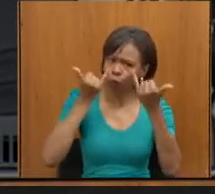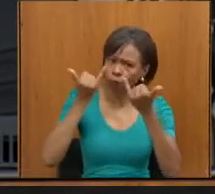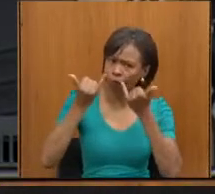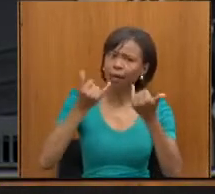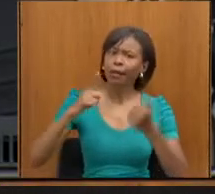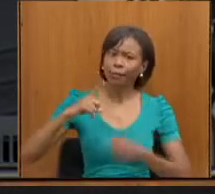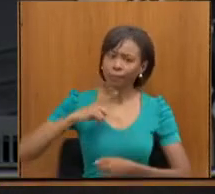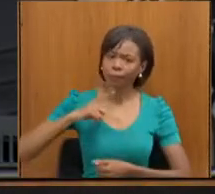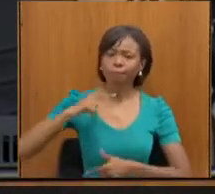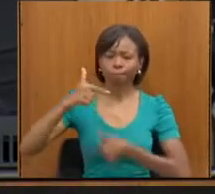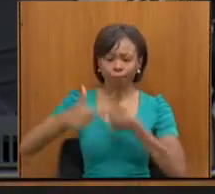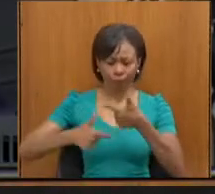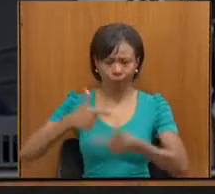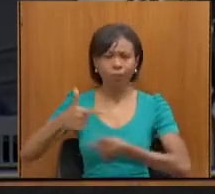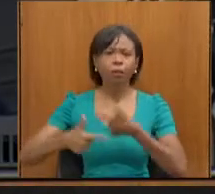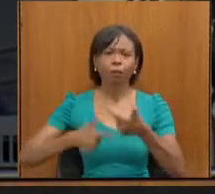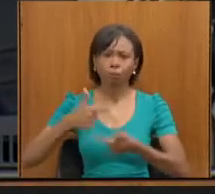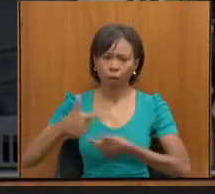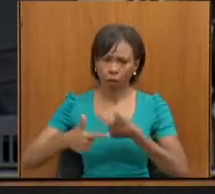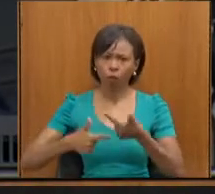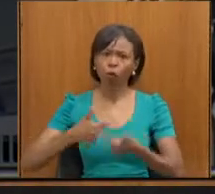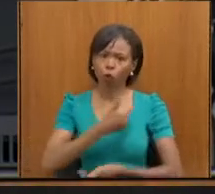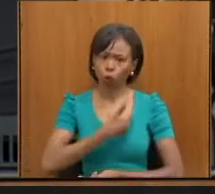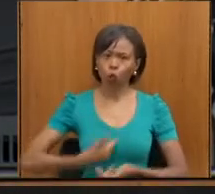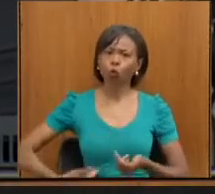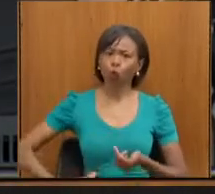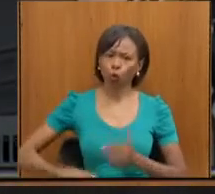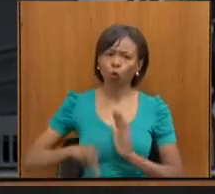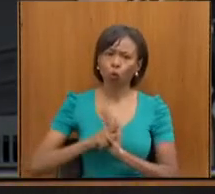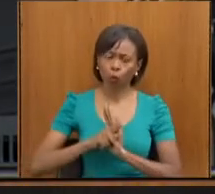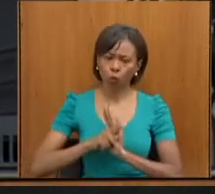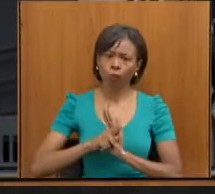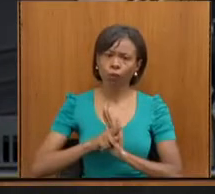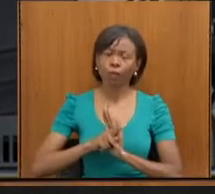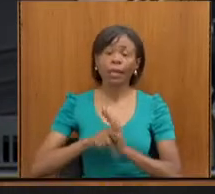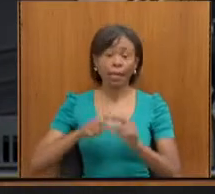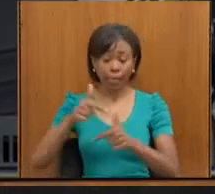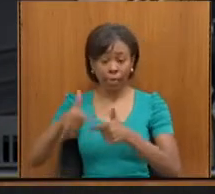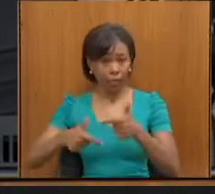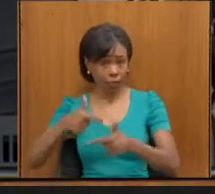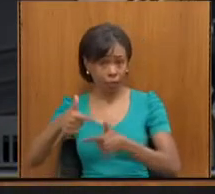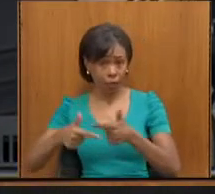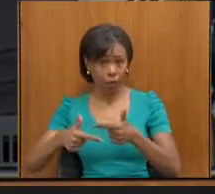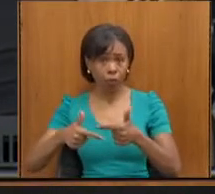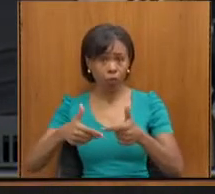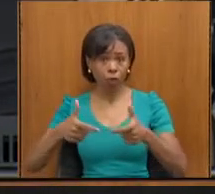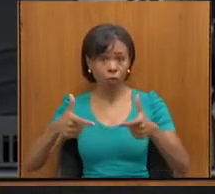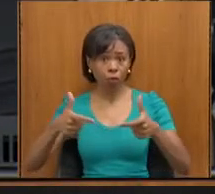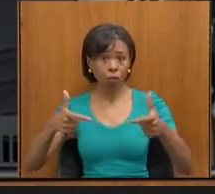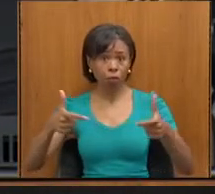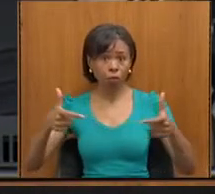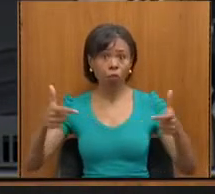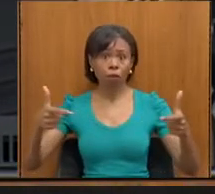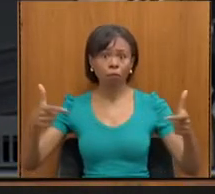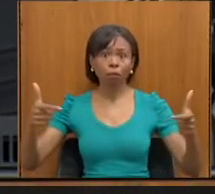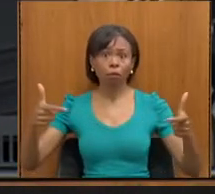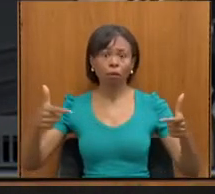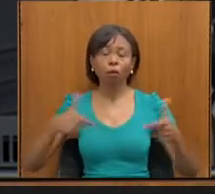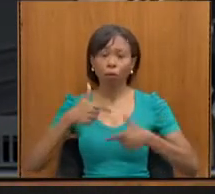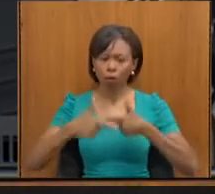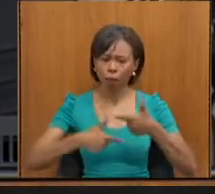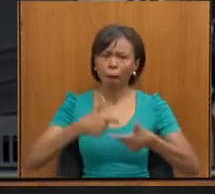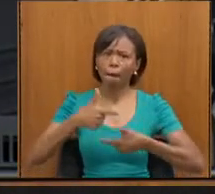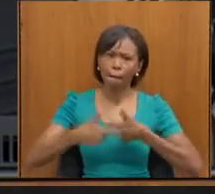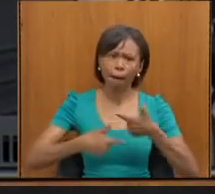sendo feito e que esse trabalho vem sendo cada vez mais ampliado e vem sendo cada vez mais